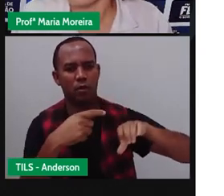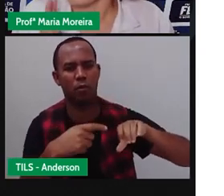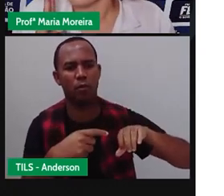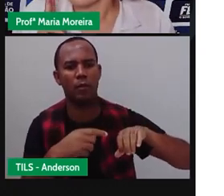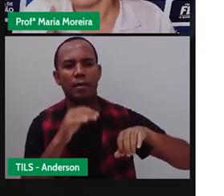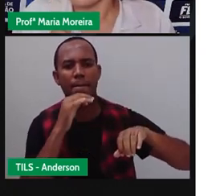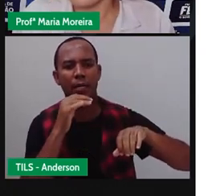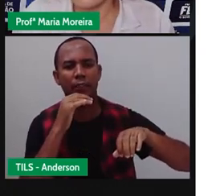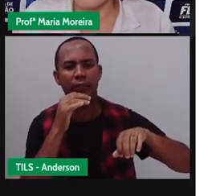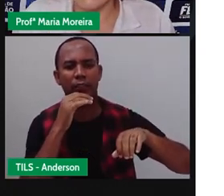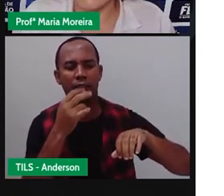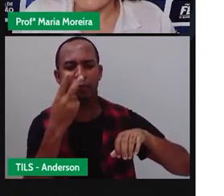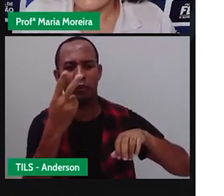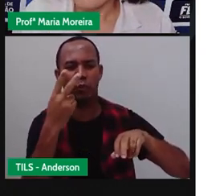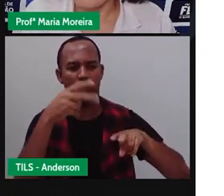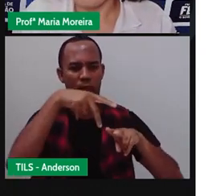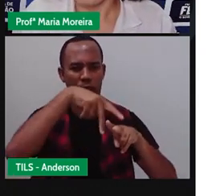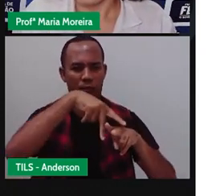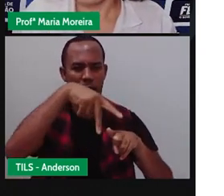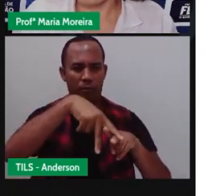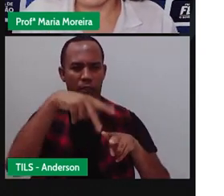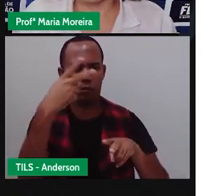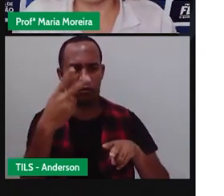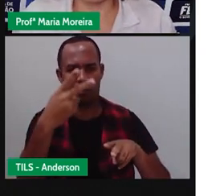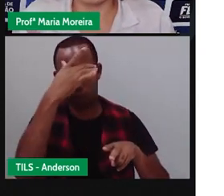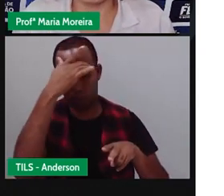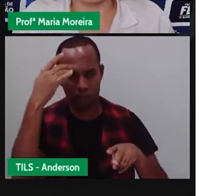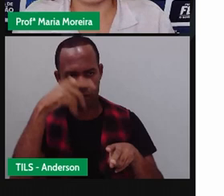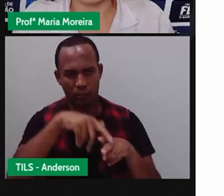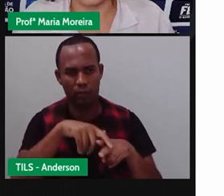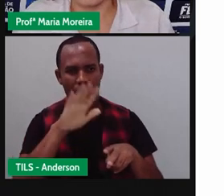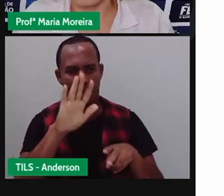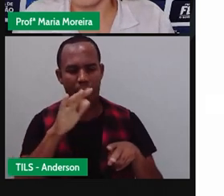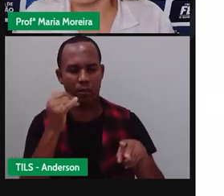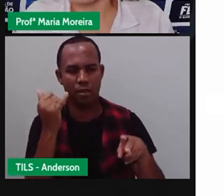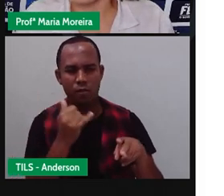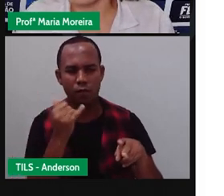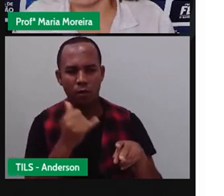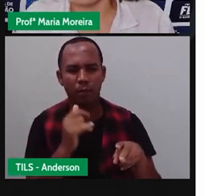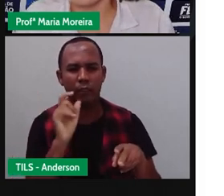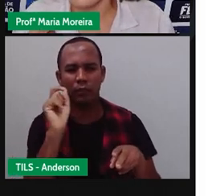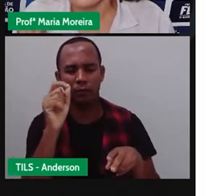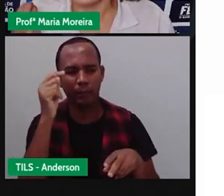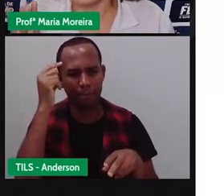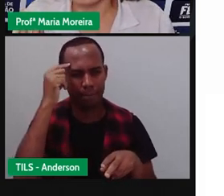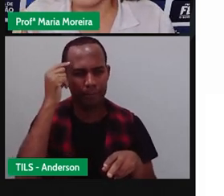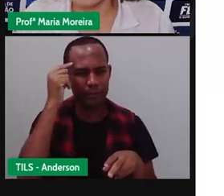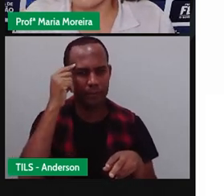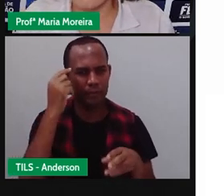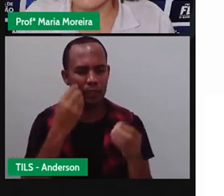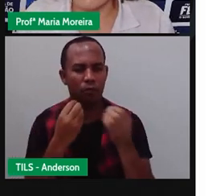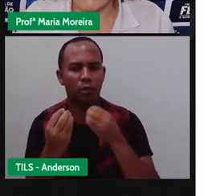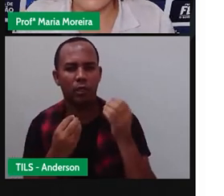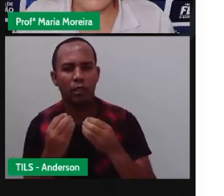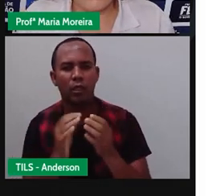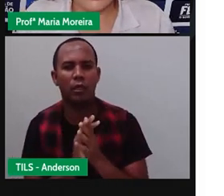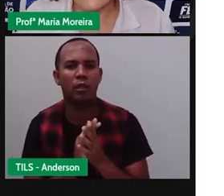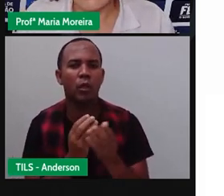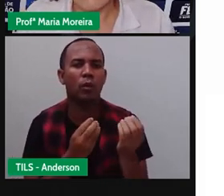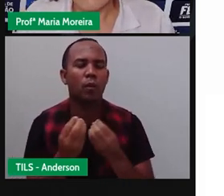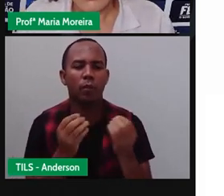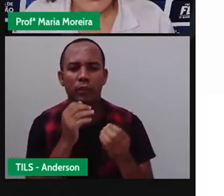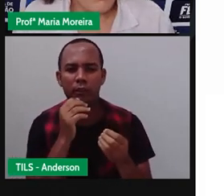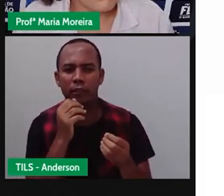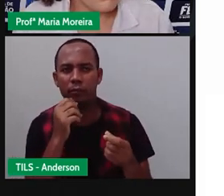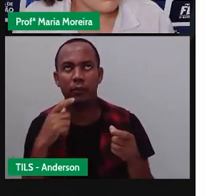passageiros? Dois também. Bom, e com essas informações aí, eu posso desenvolver que problema matemático, por